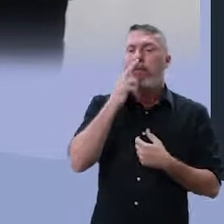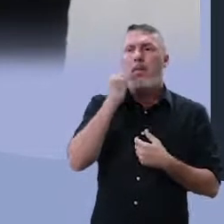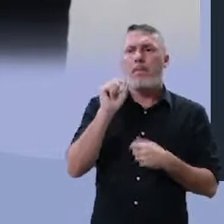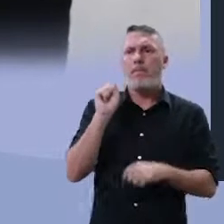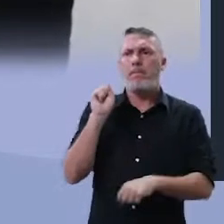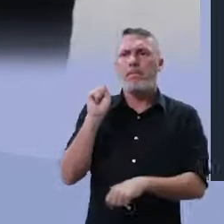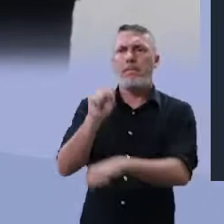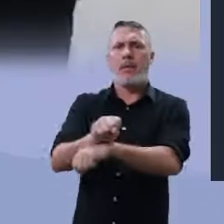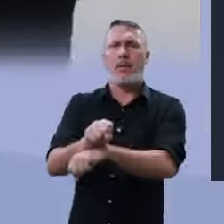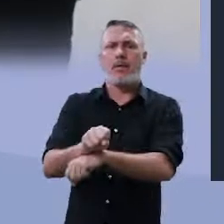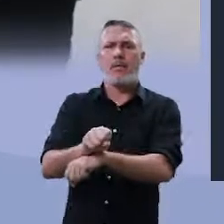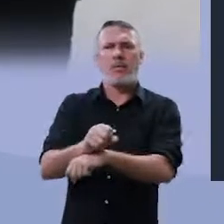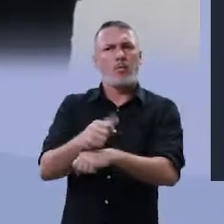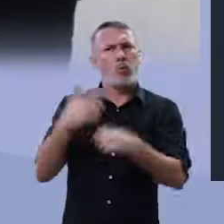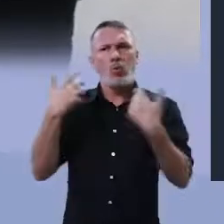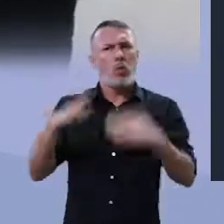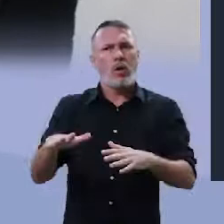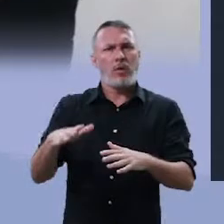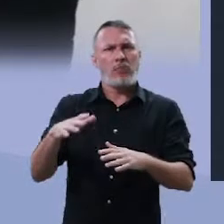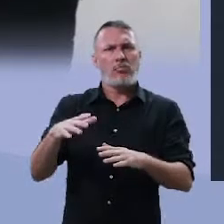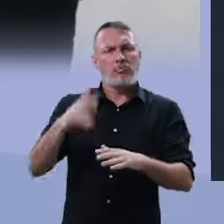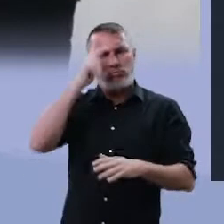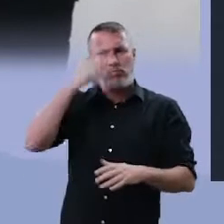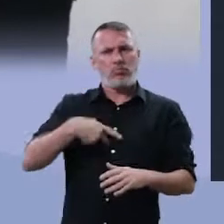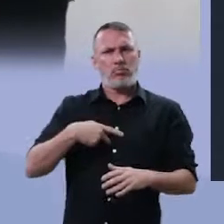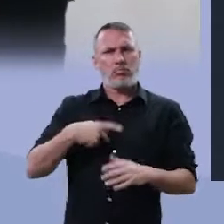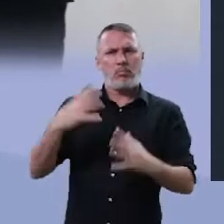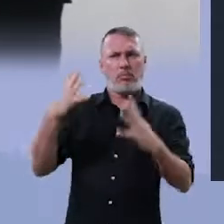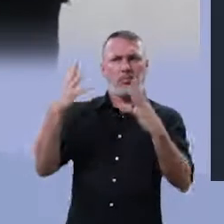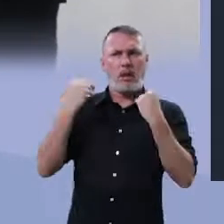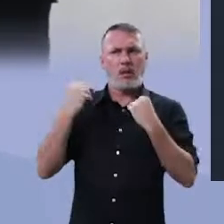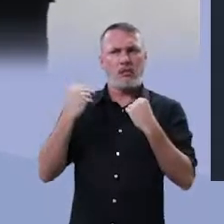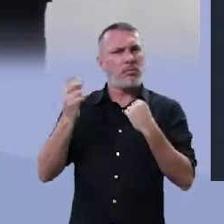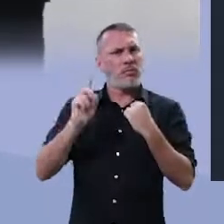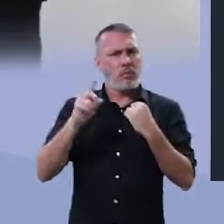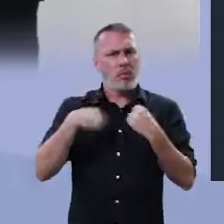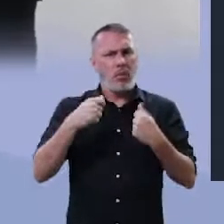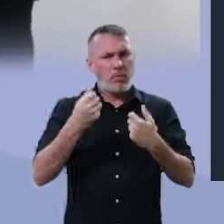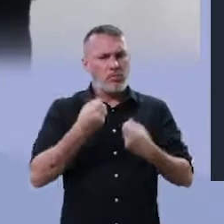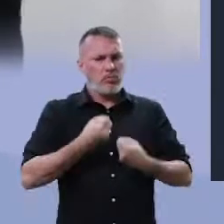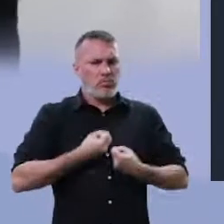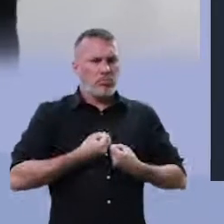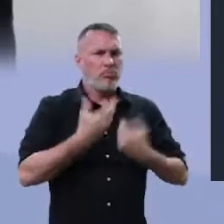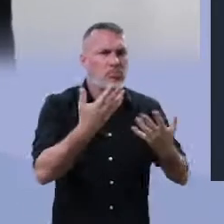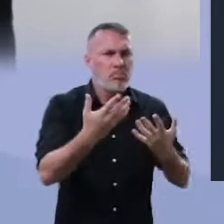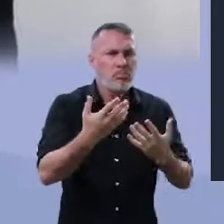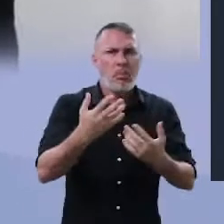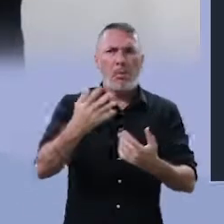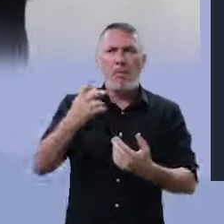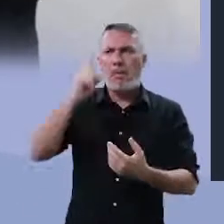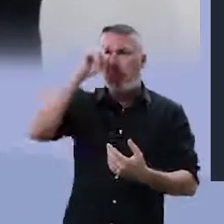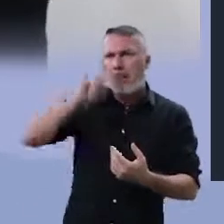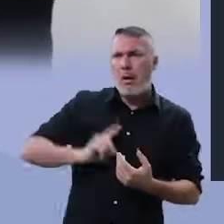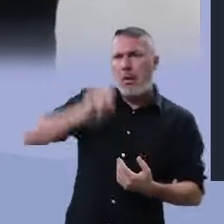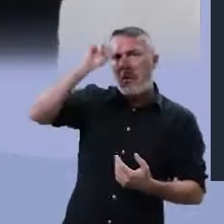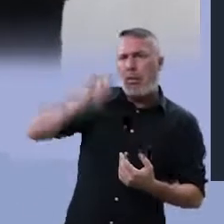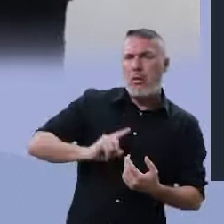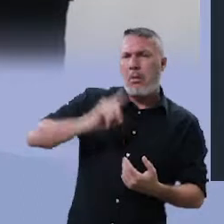Então ele está dizendo, pai, afasta de mim esse cálice, ou seja, me deixa falar, me deixa expressar, o que eu